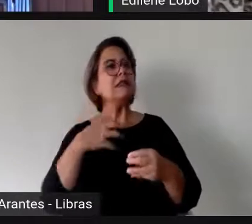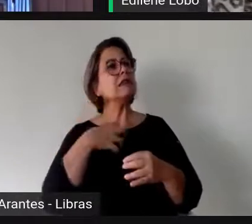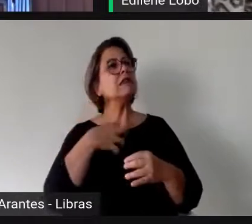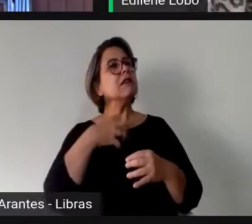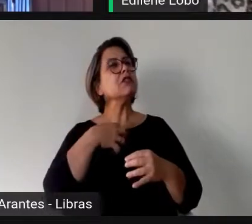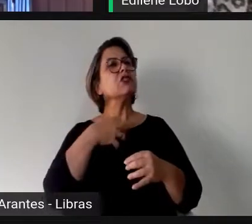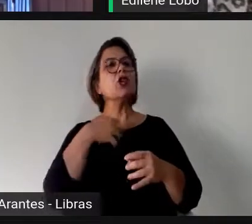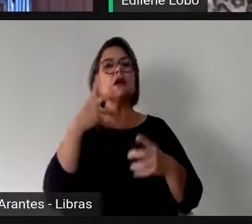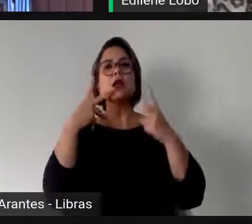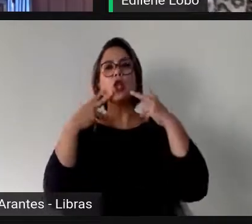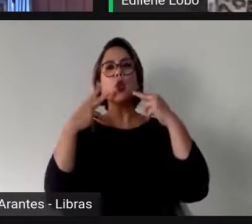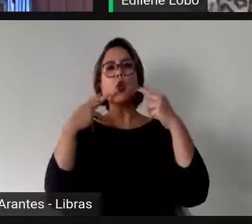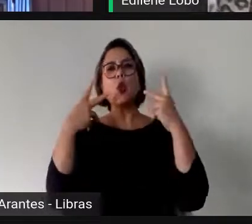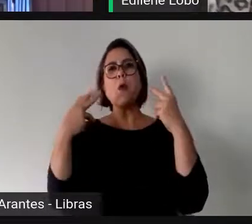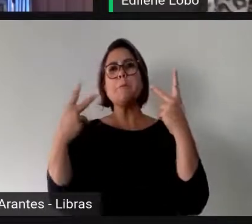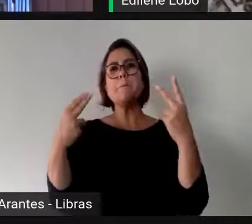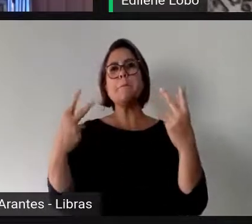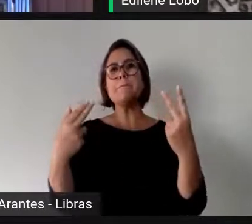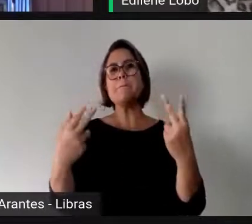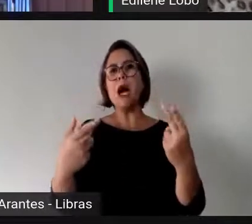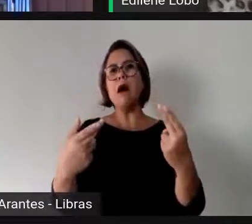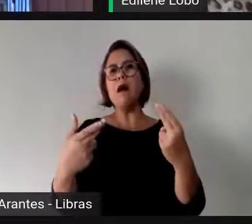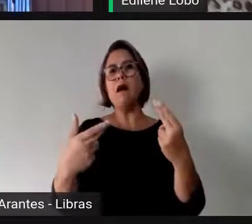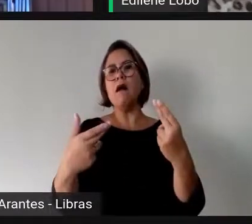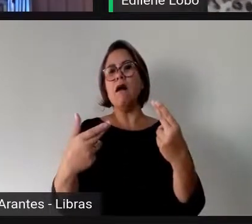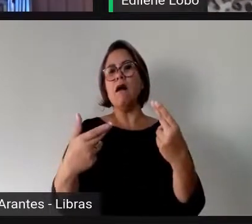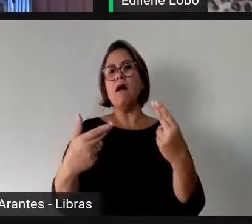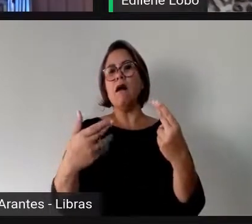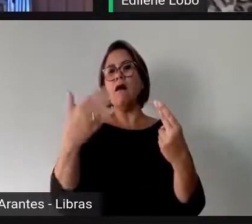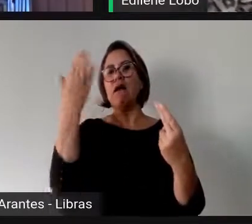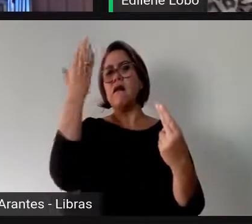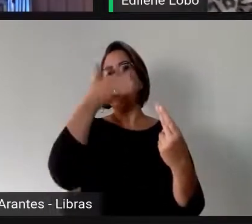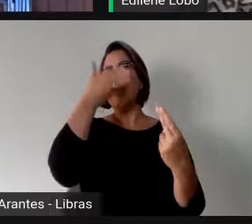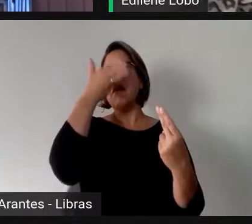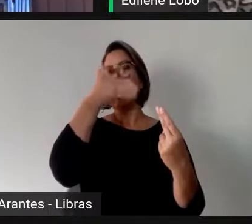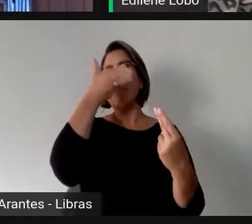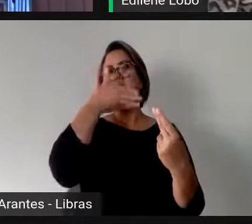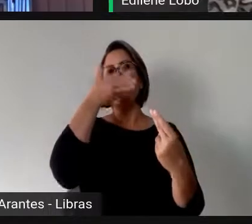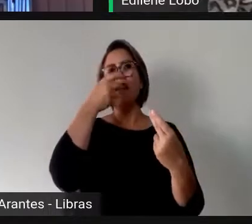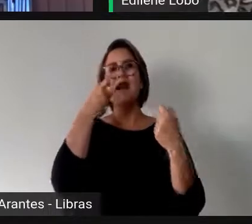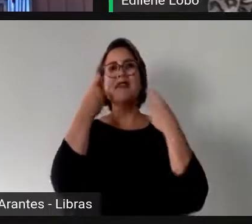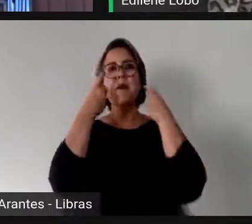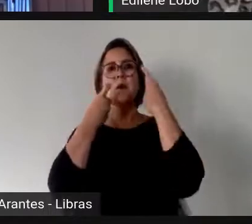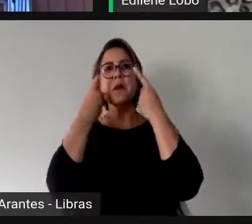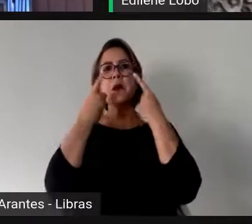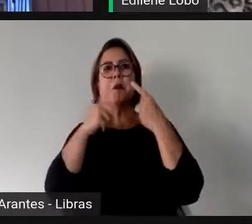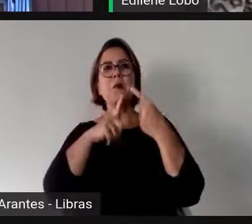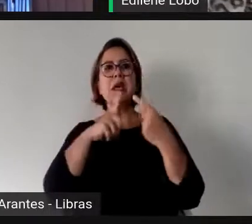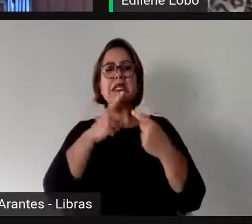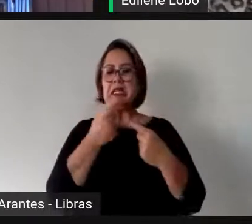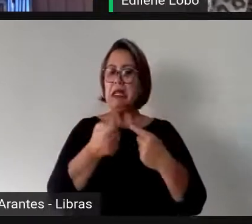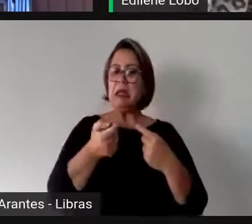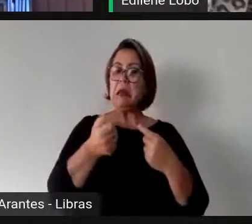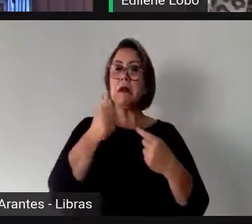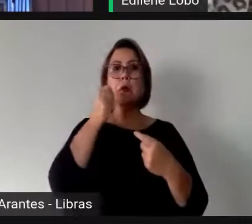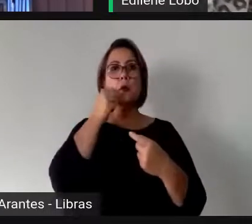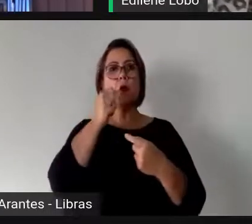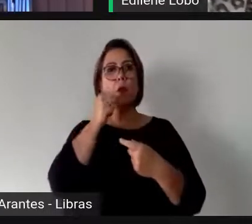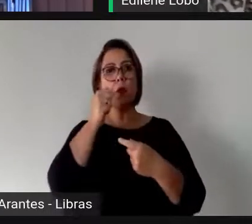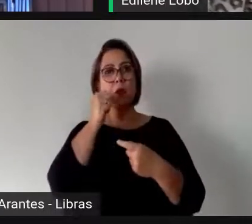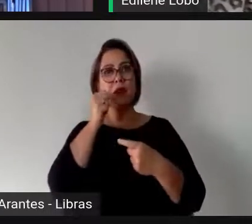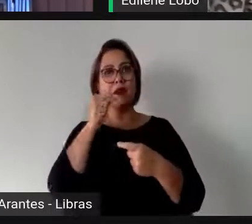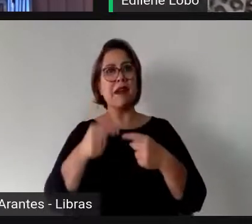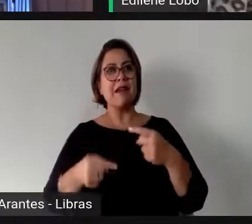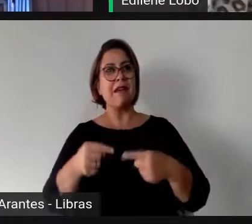naturalização da invisibilidade de mulheres na cena pública. O doutor Geraldo falava dos